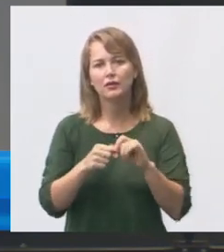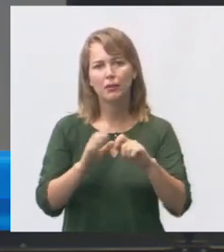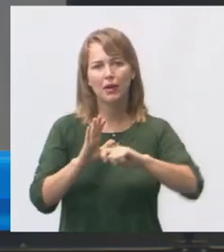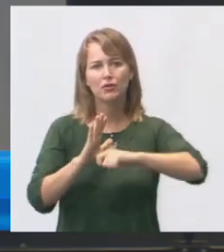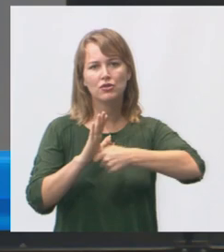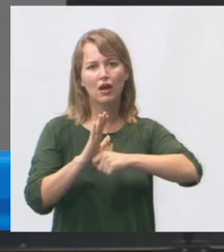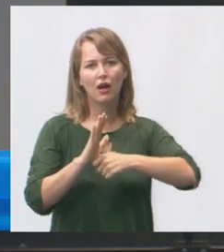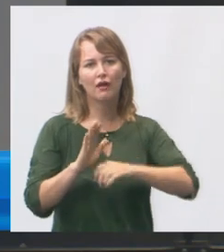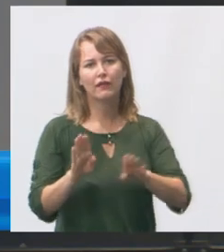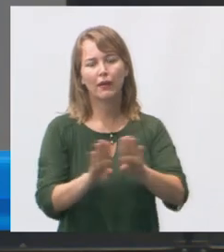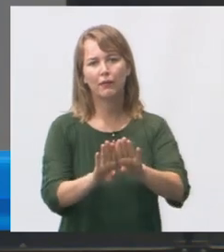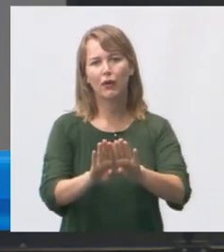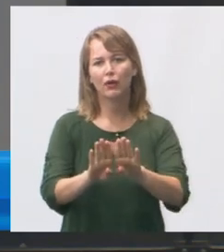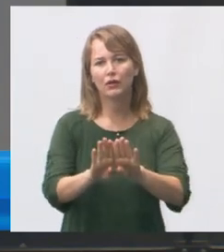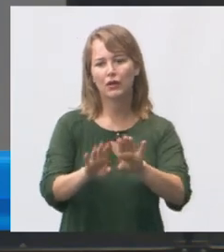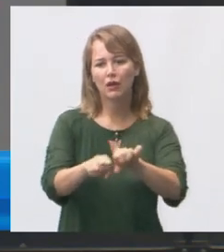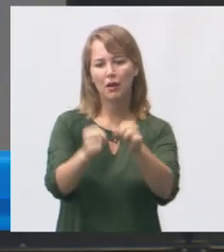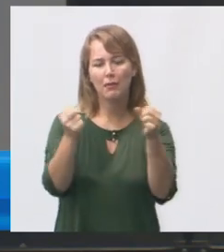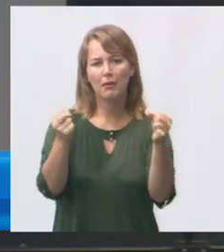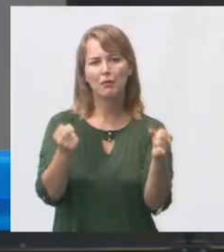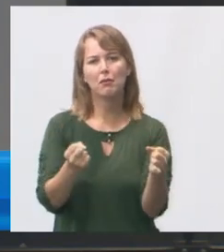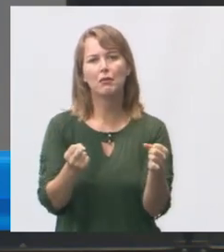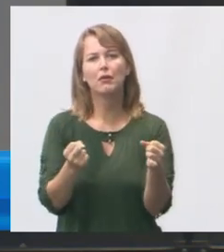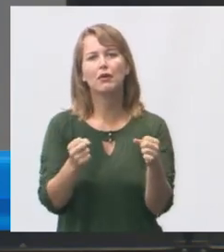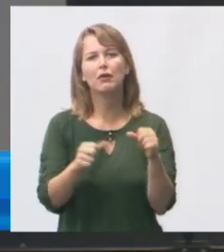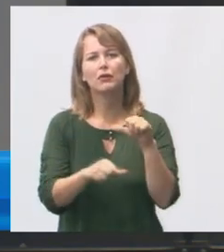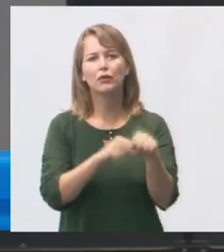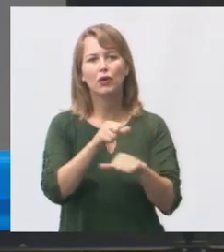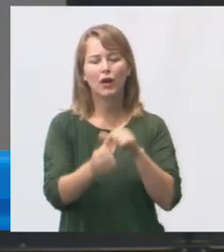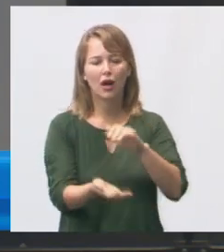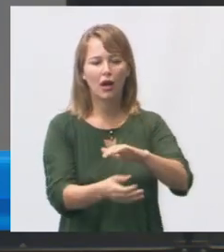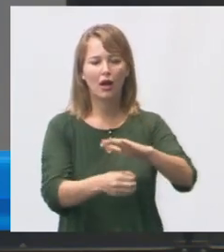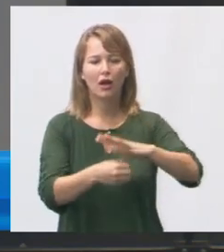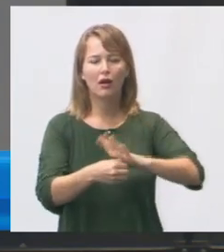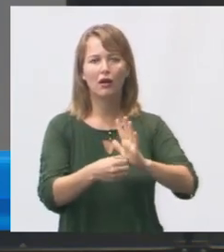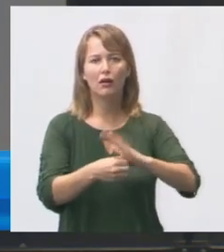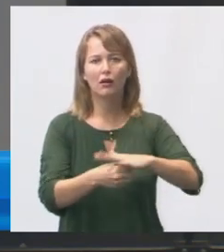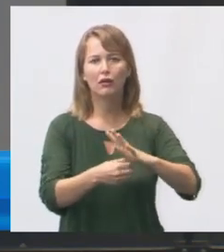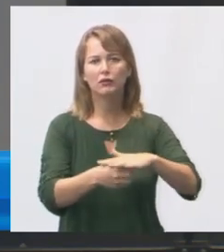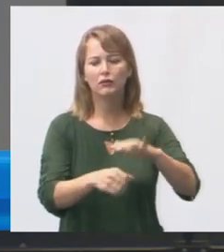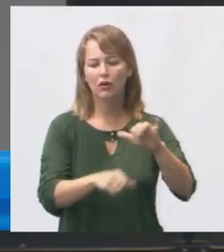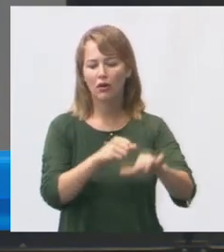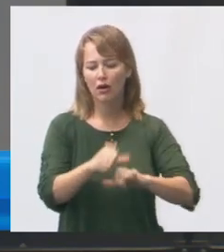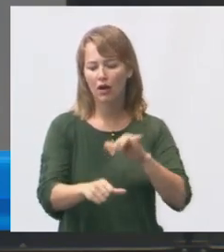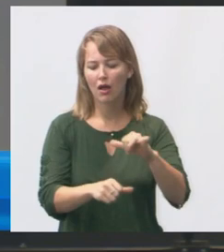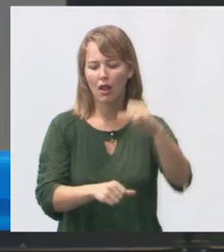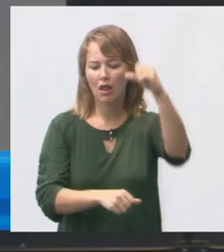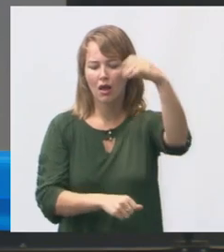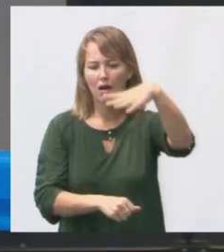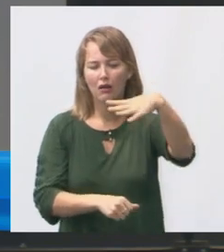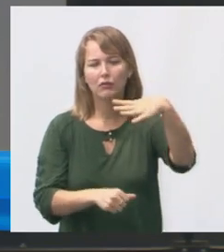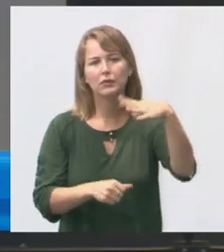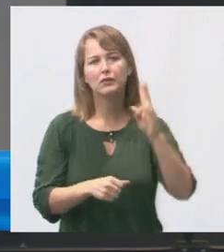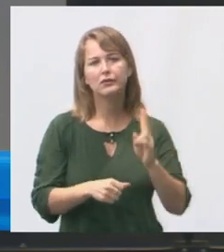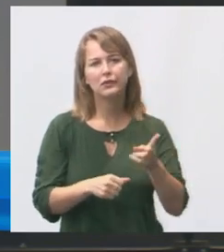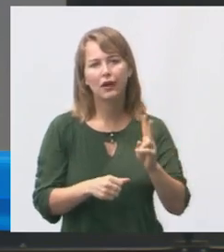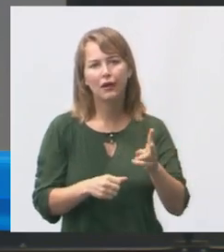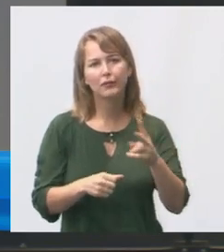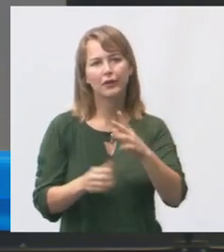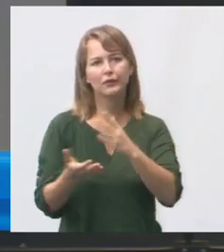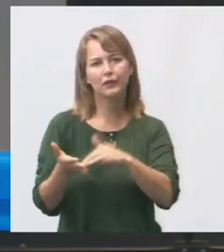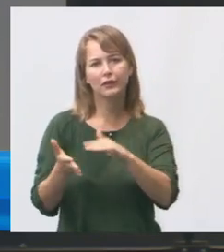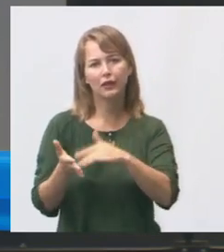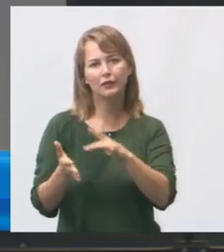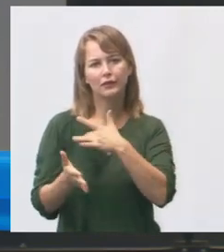uma porta que quebrou trocar uma tampa de um vaso e por aí vai lâmpada isso tem que ser tudo pela Secretaria de